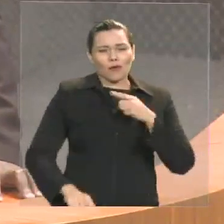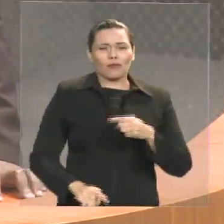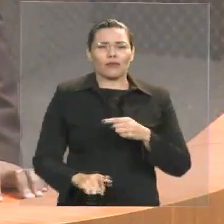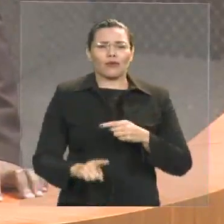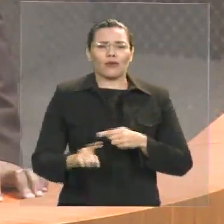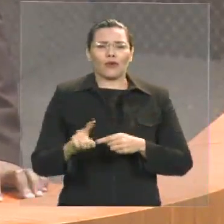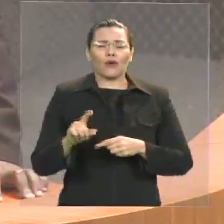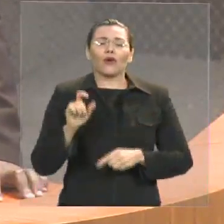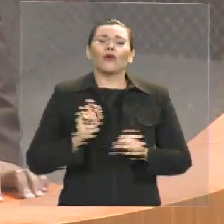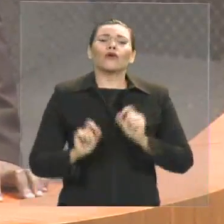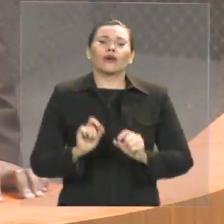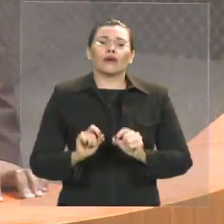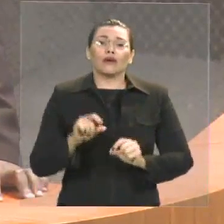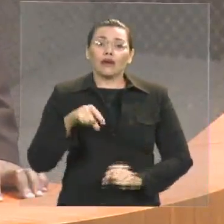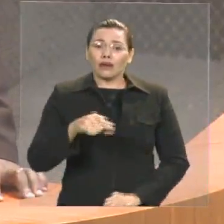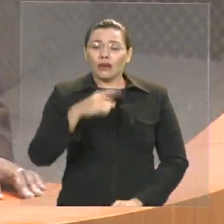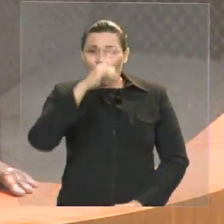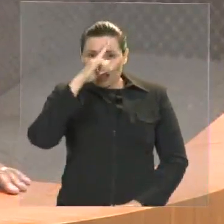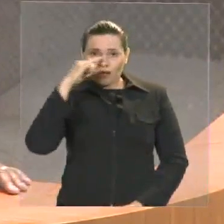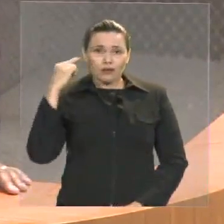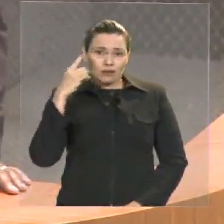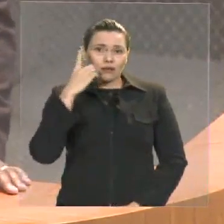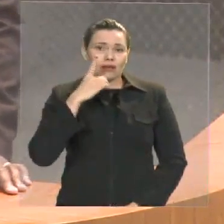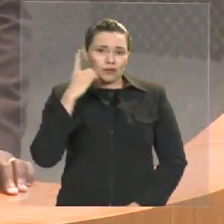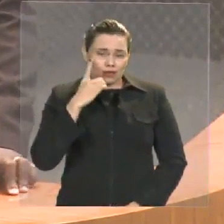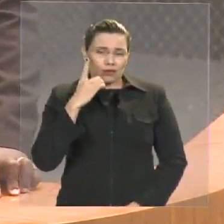o seu discurso em praça pública.